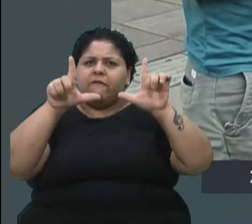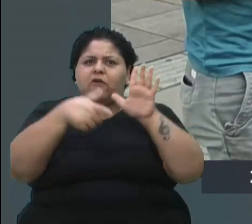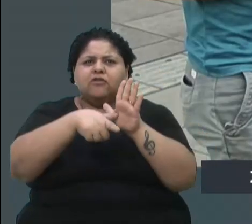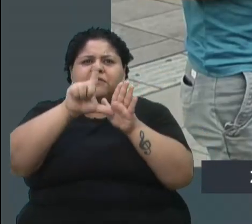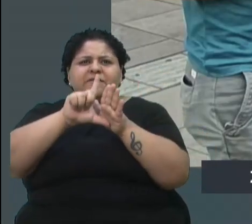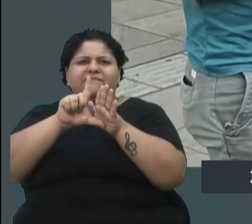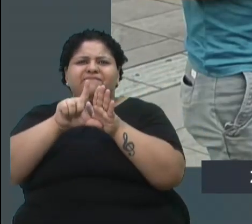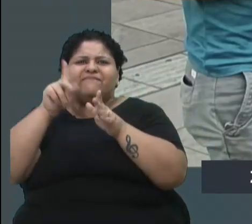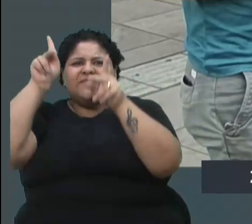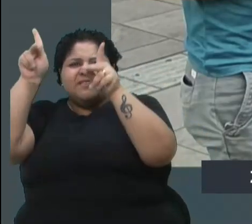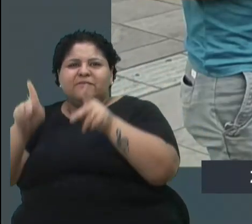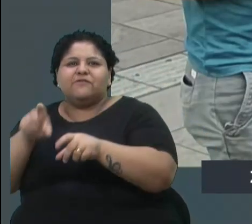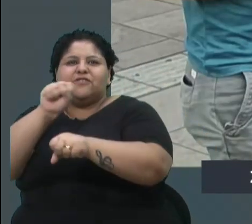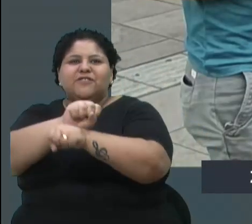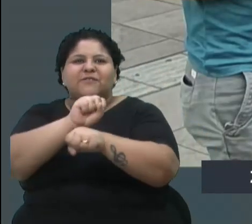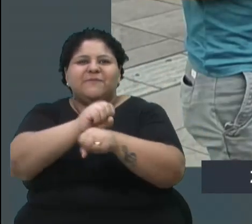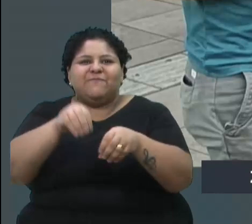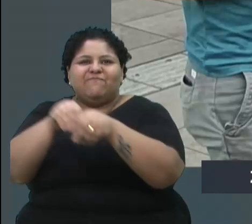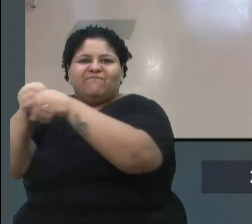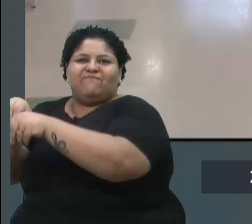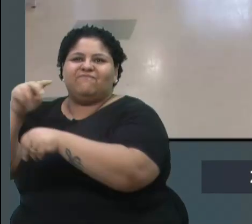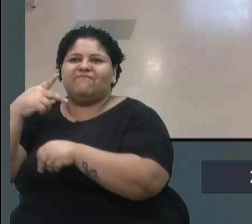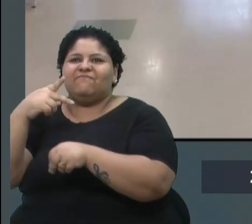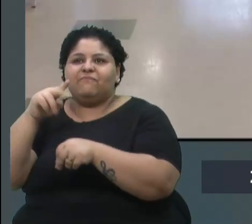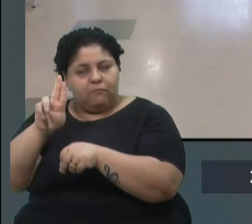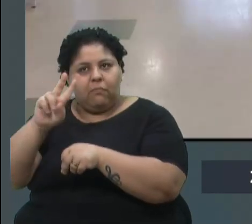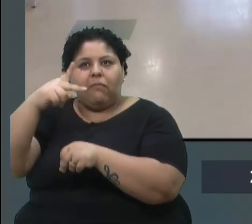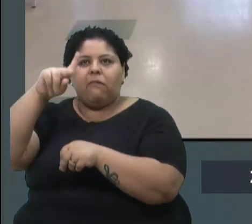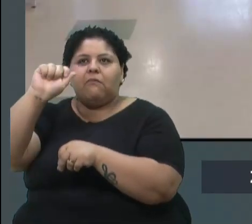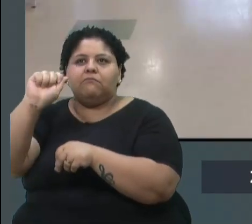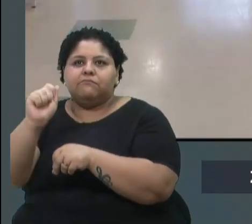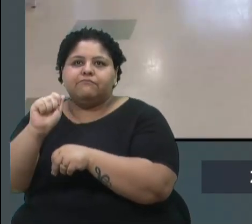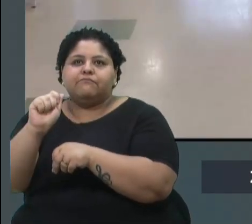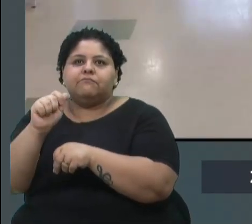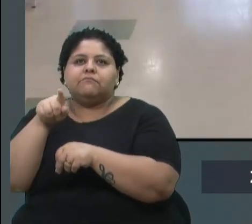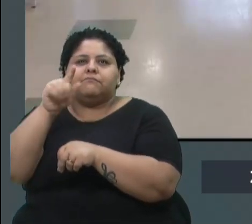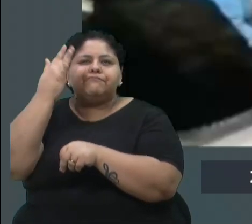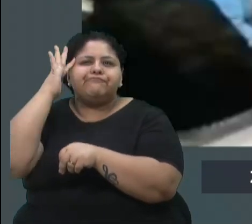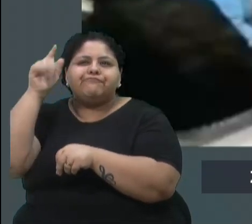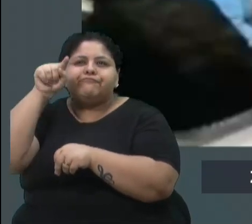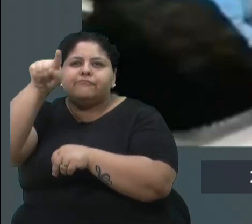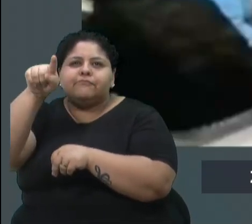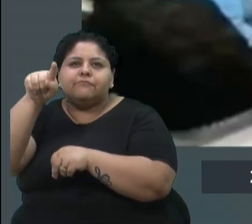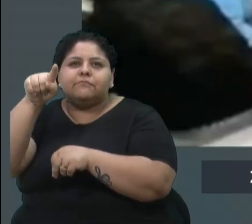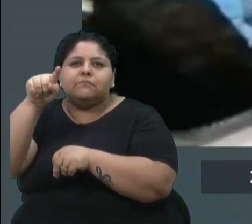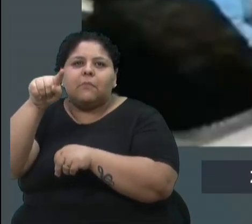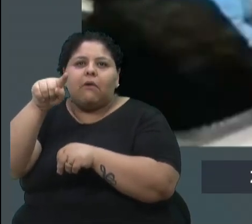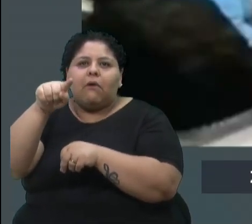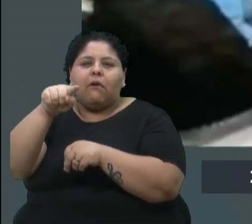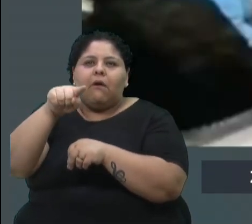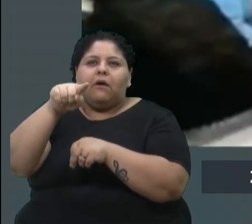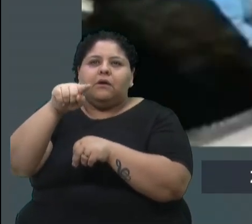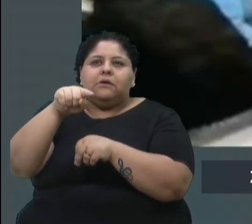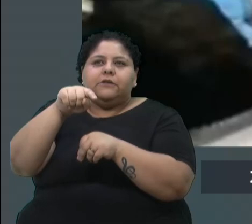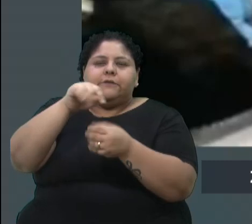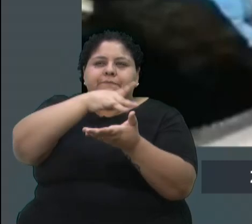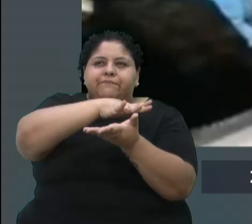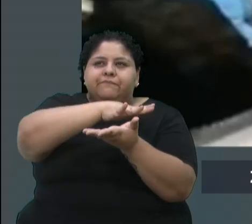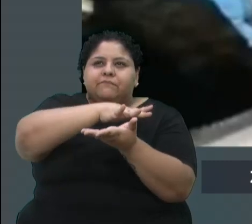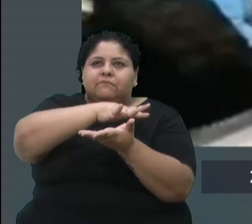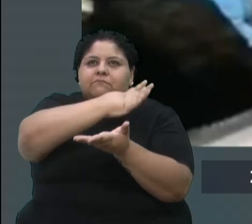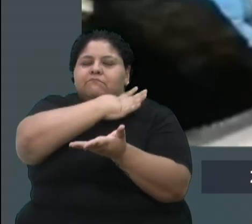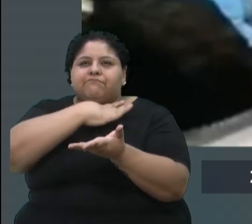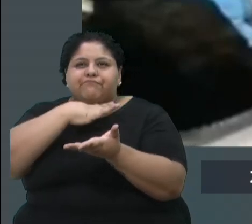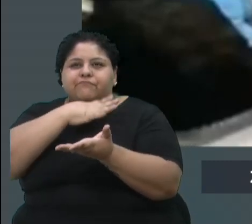As pessoas aguardando do lado de fora. E ainda assim, uma pessoa dessas passa mal, como passou ontem, ontem, do Tiago. Olha essa imagem,